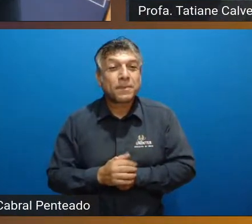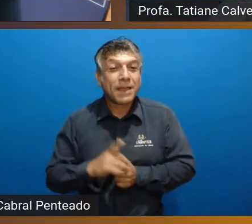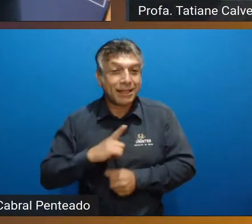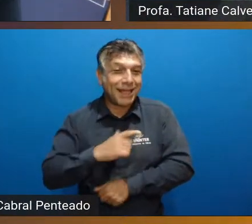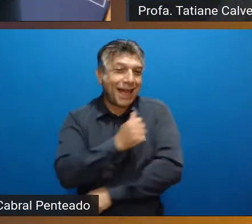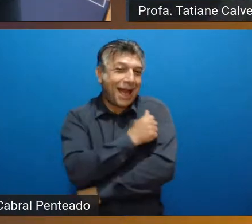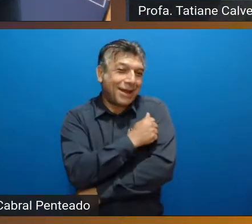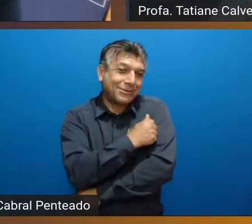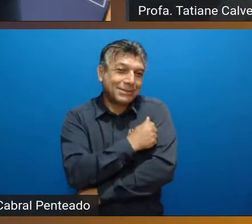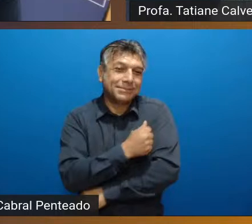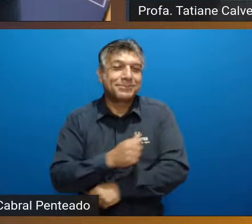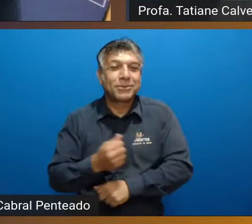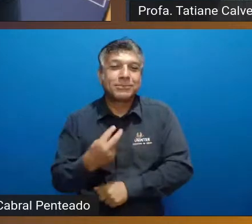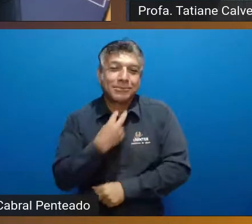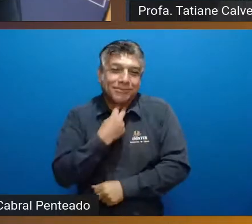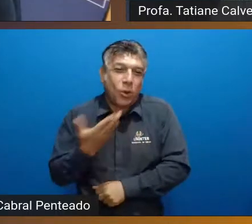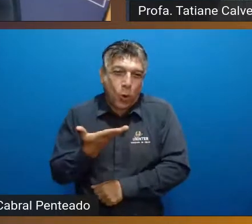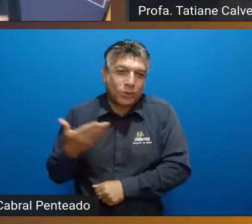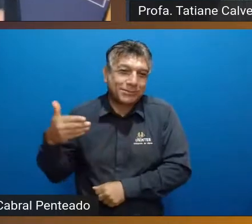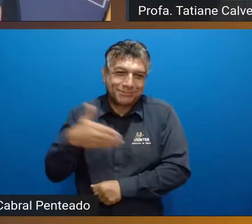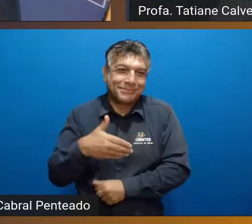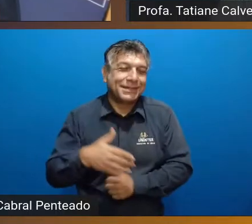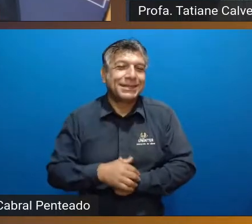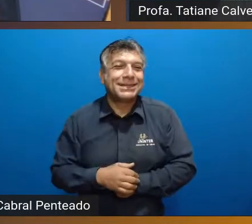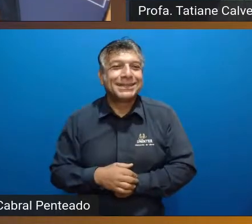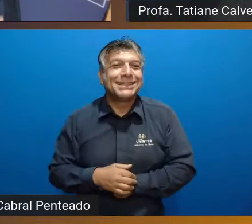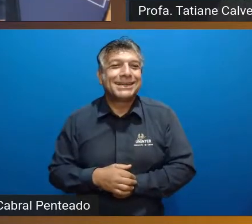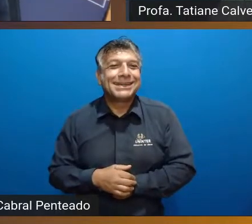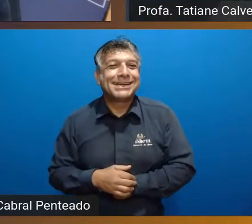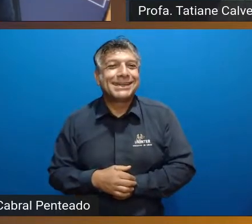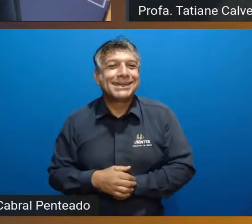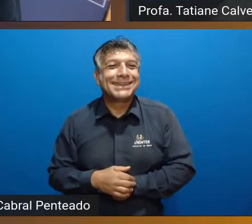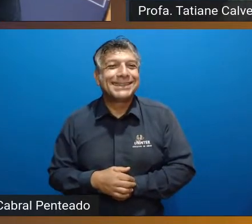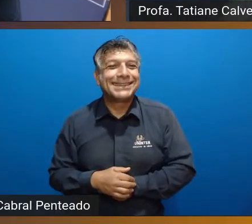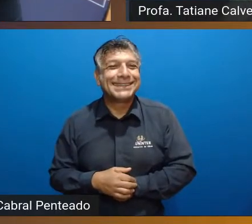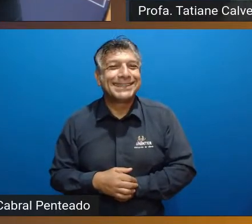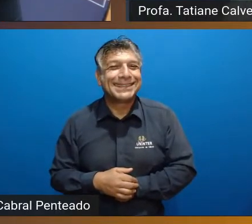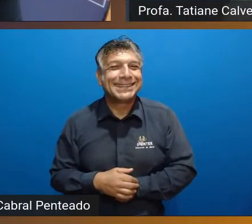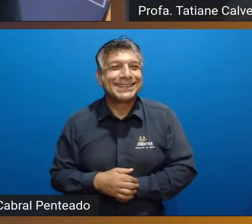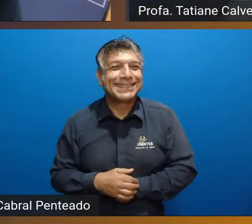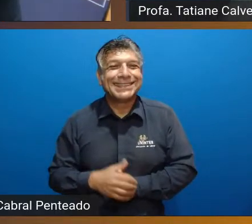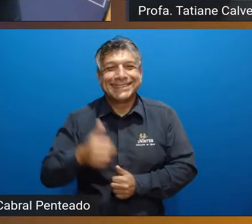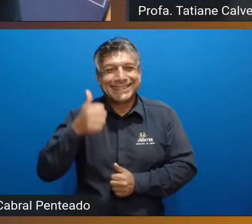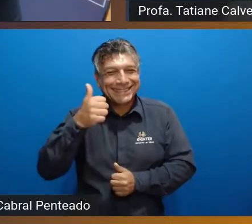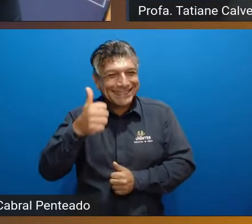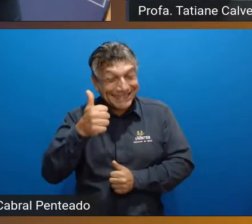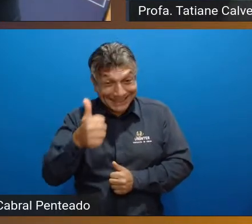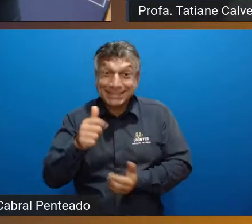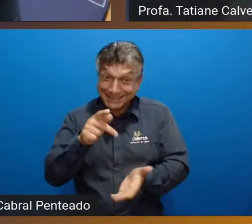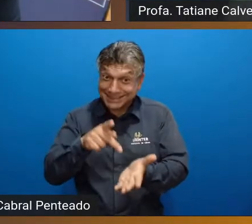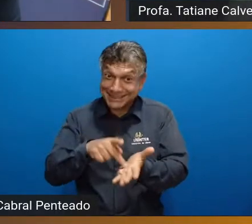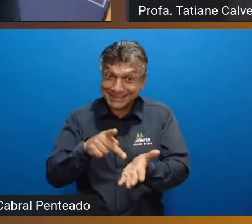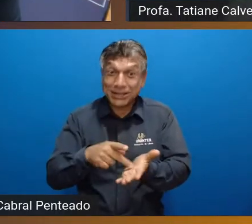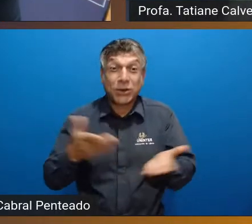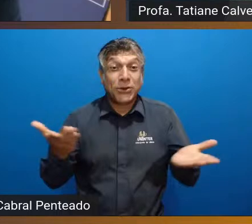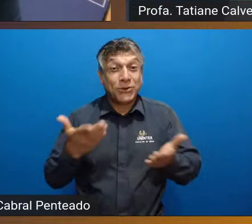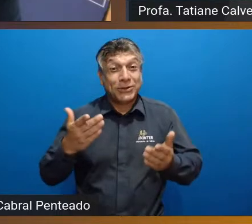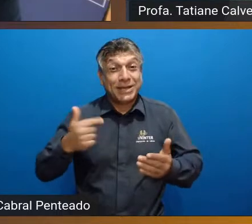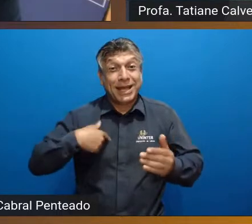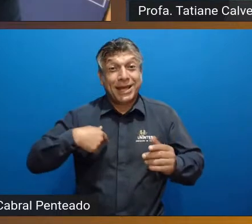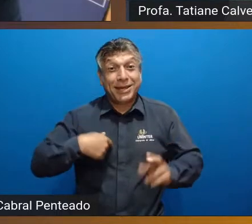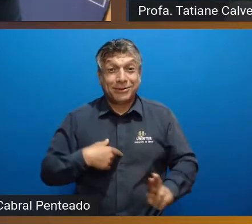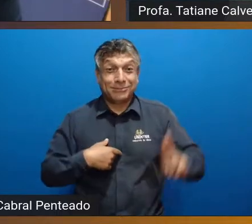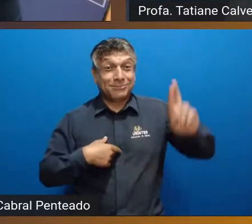aluna professora Eveline obrigado Olá gente é isso aí então hoje eu estou representando